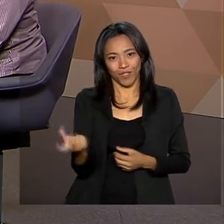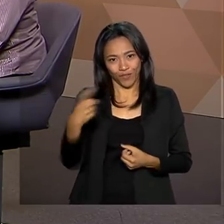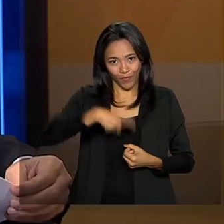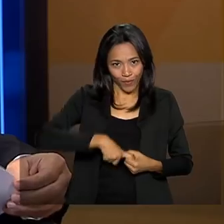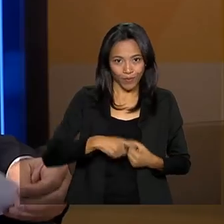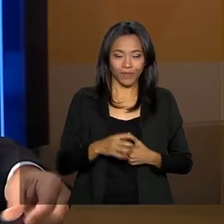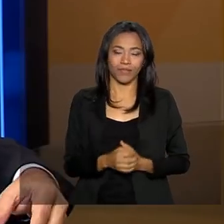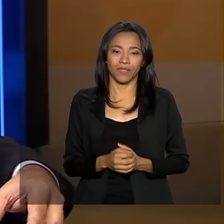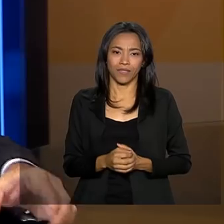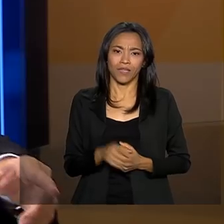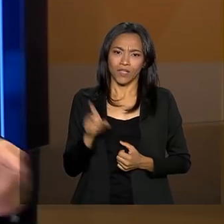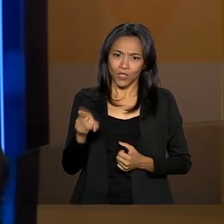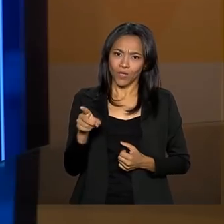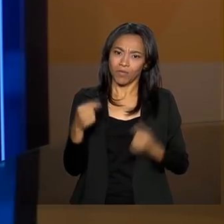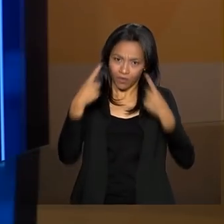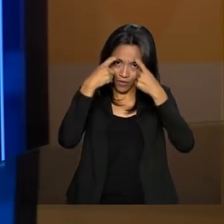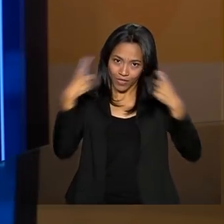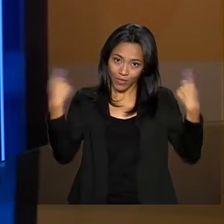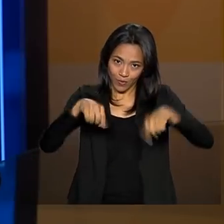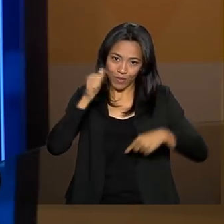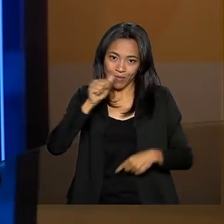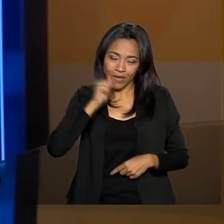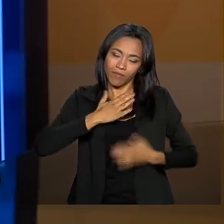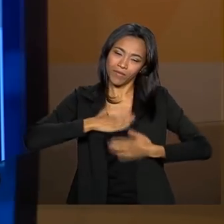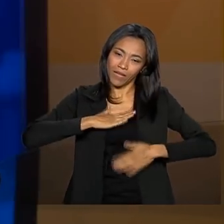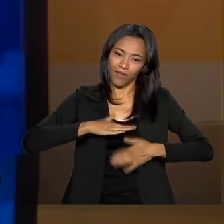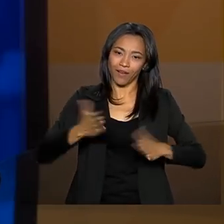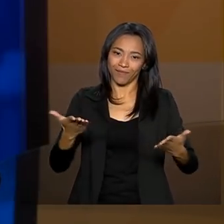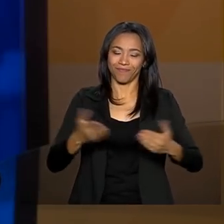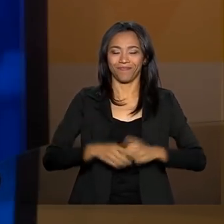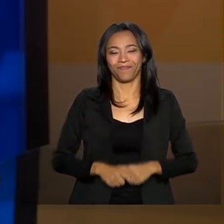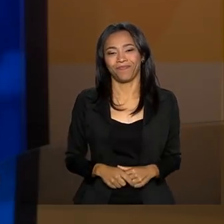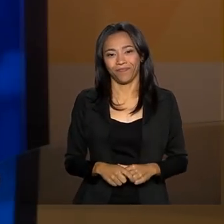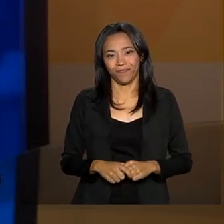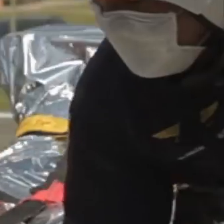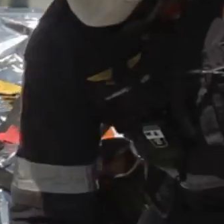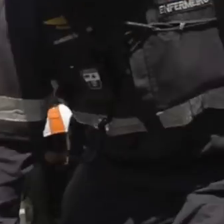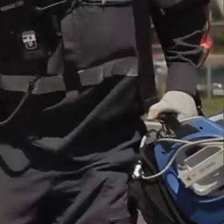em relação à violência contra a mulher. Vamos para um rápido intervalo, ministra.